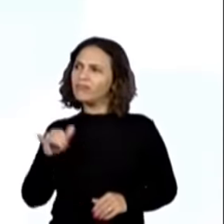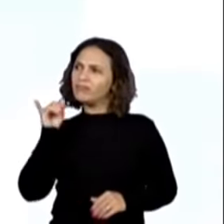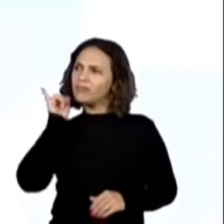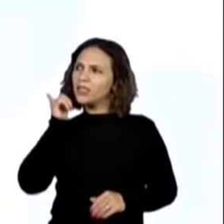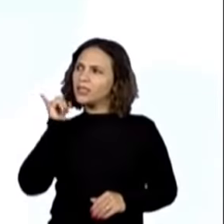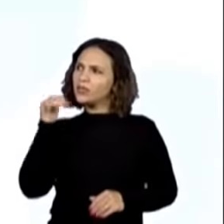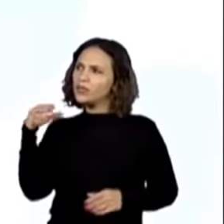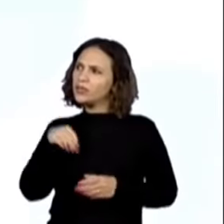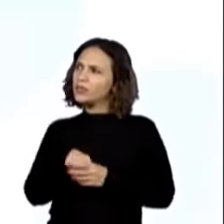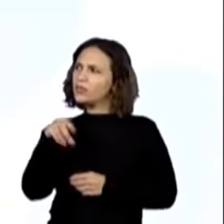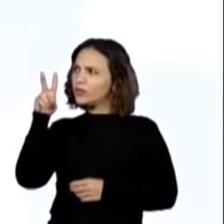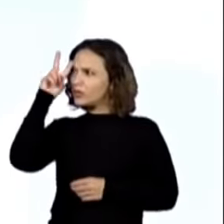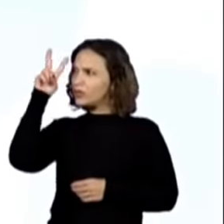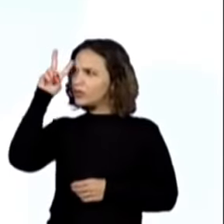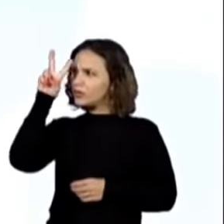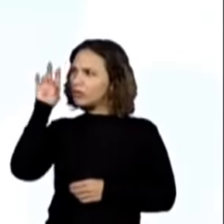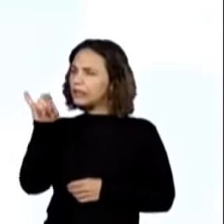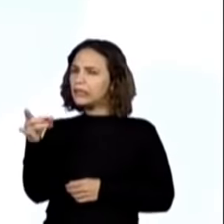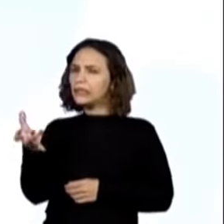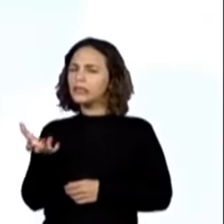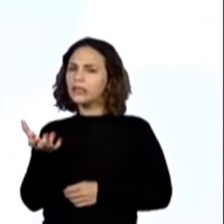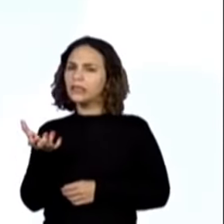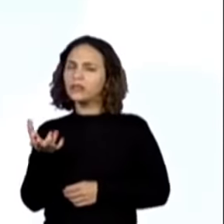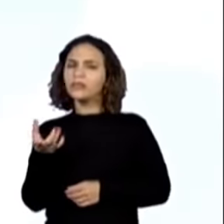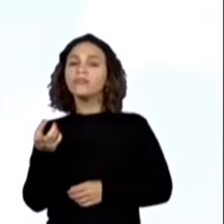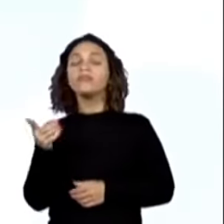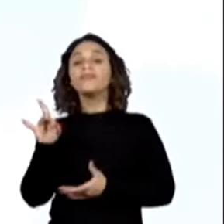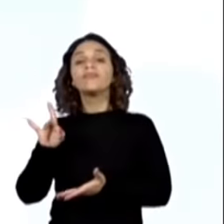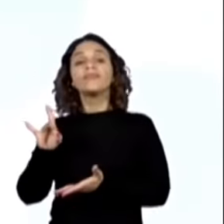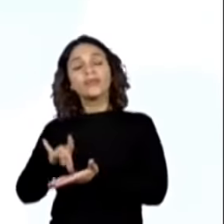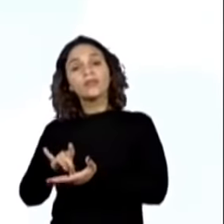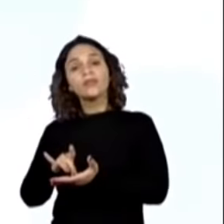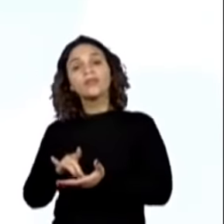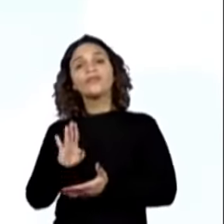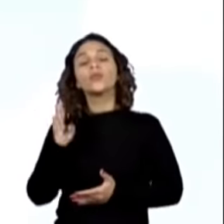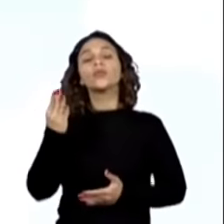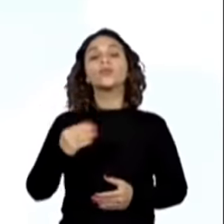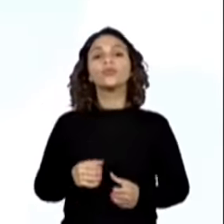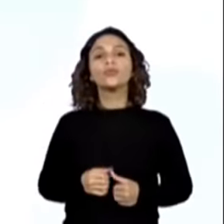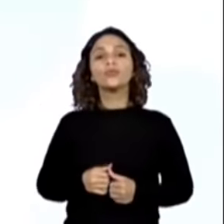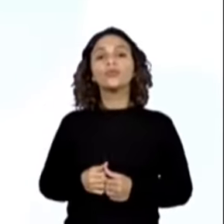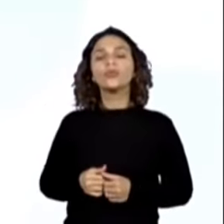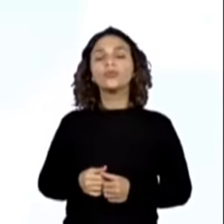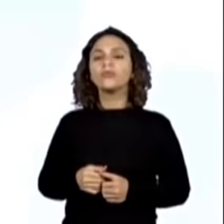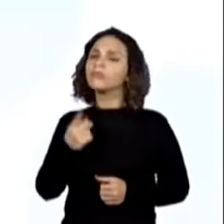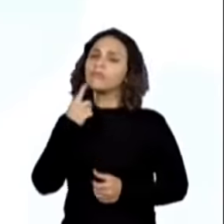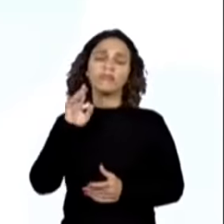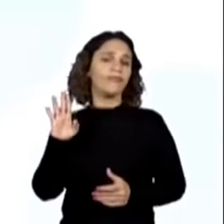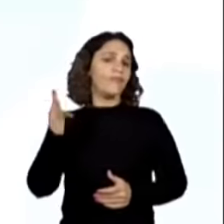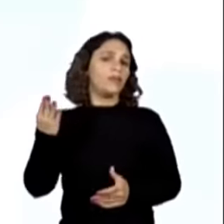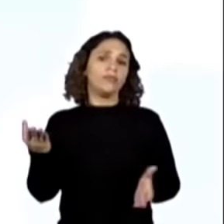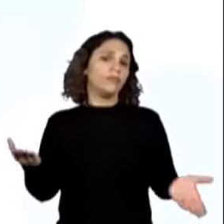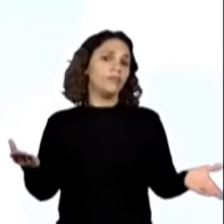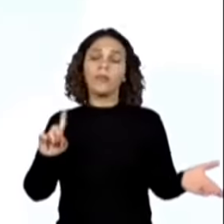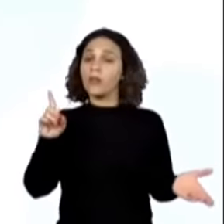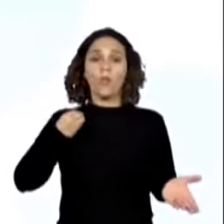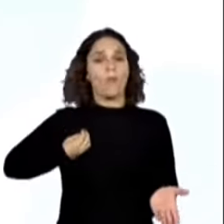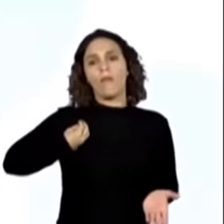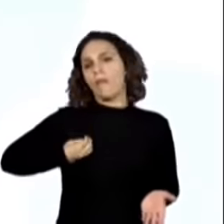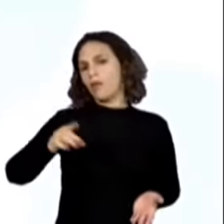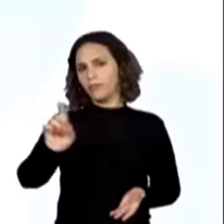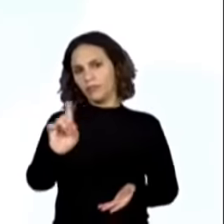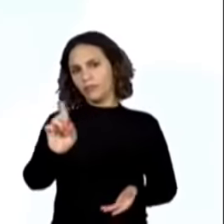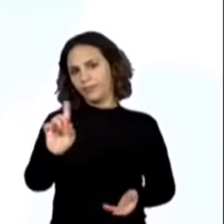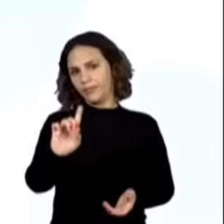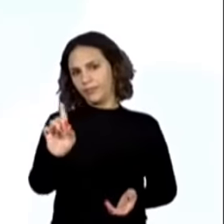participa da história quando quer? Verdadeiro ou falso? Turma da Pauline já começaram. Falso, gente. Ele não participa